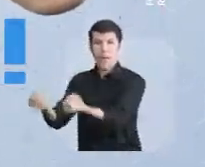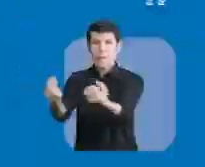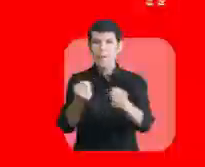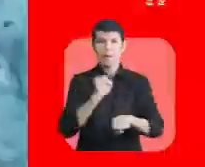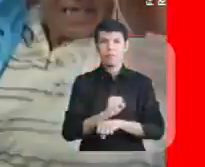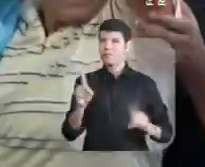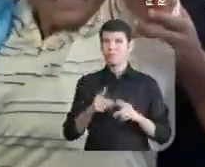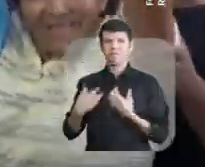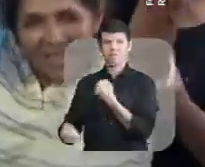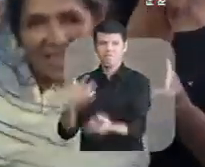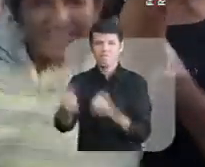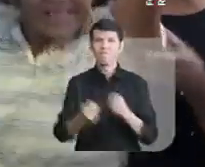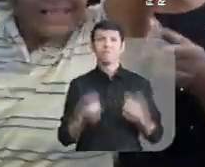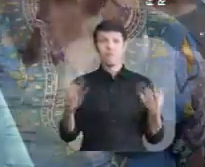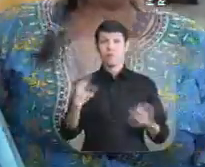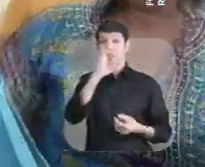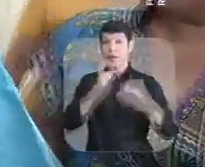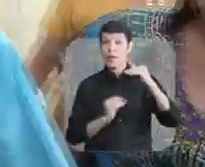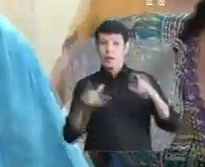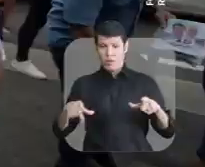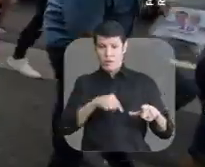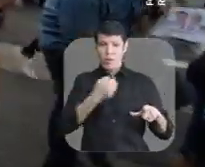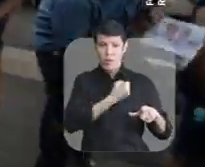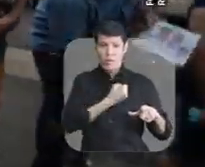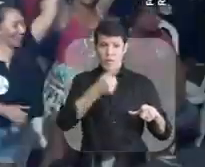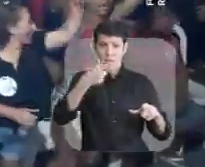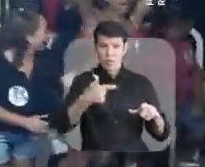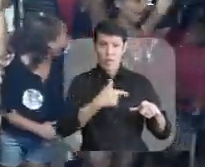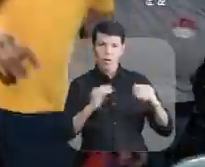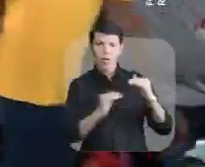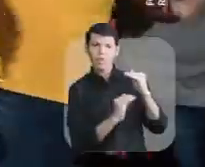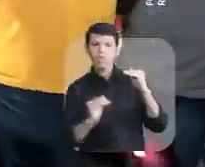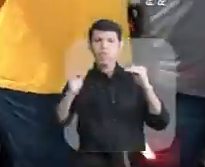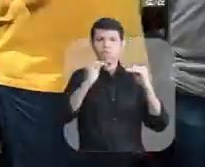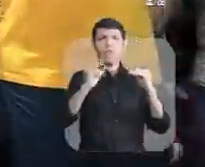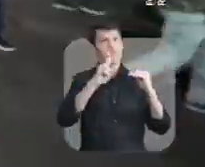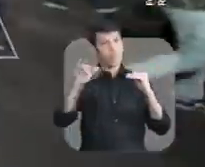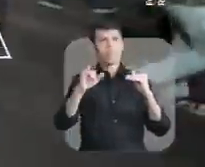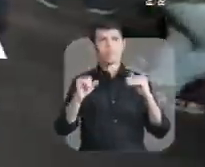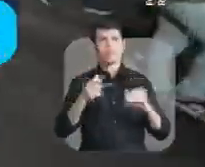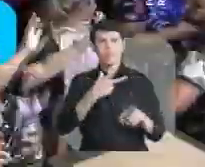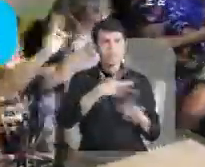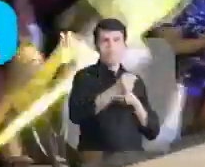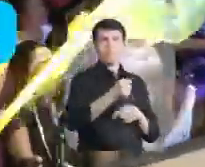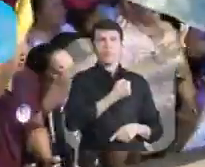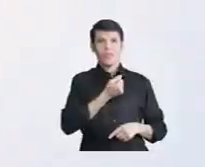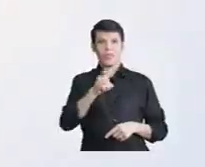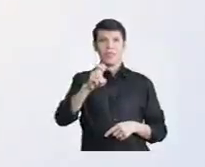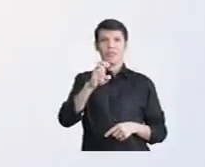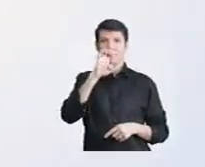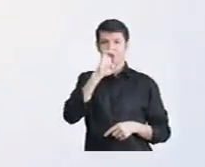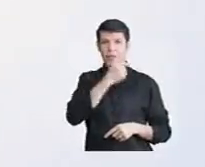gente Eduardo é o candidato que mais cresce no segundo turno É o banzeirão da virada, rumo à vitória